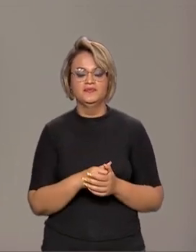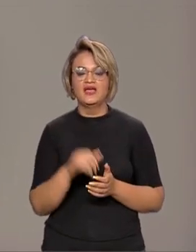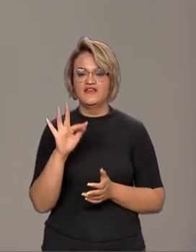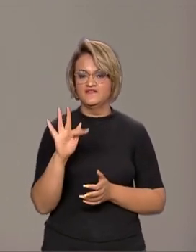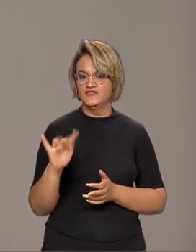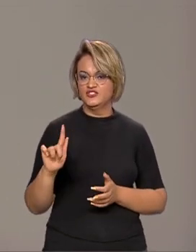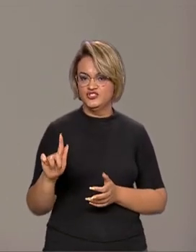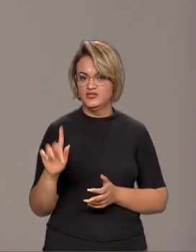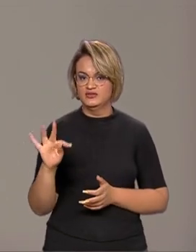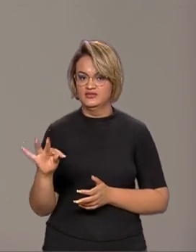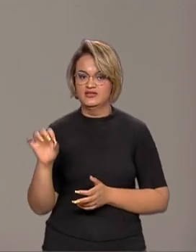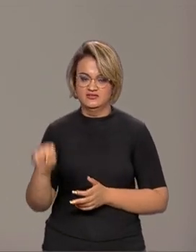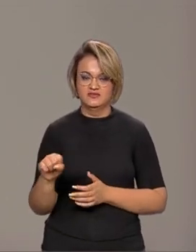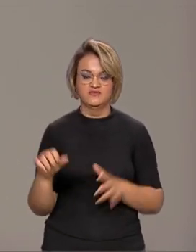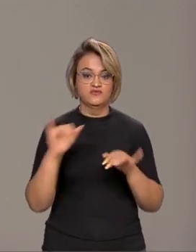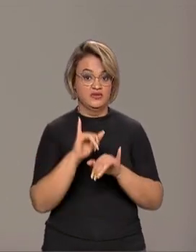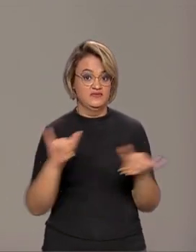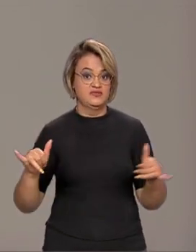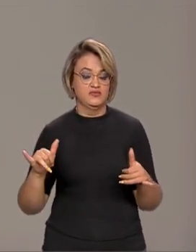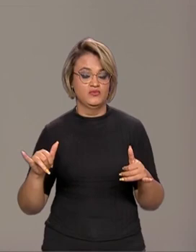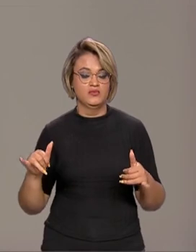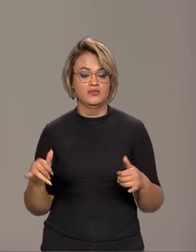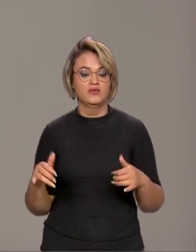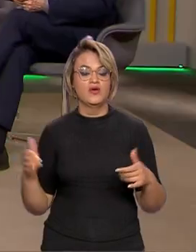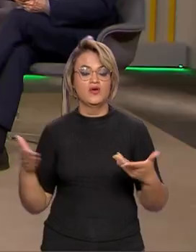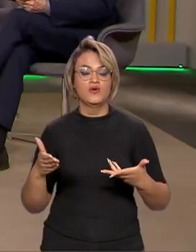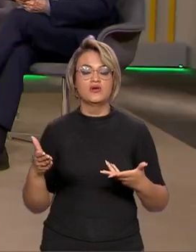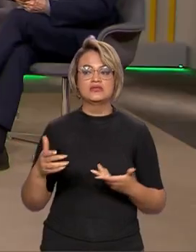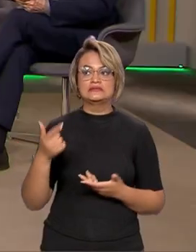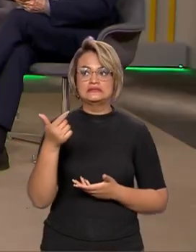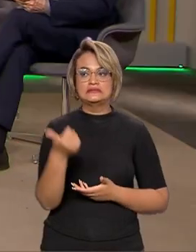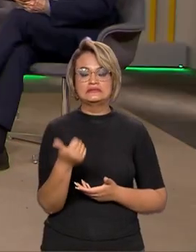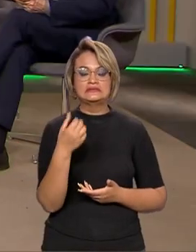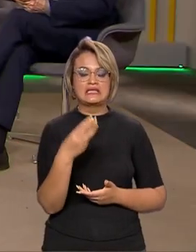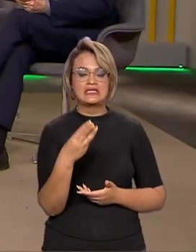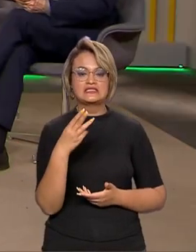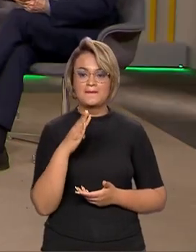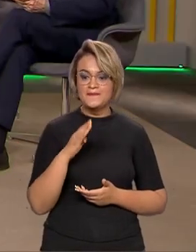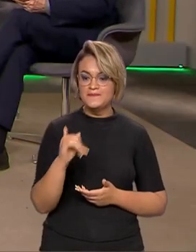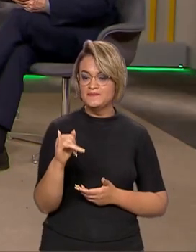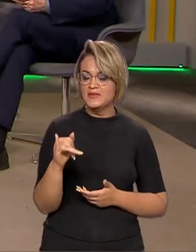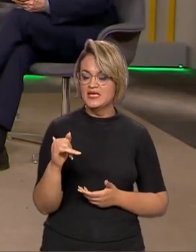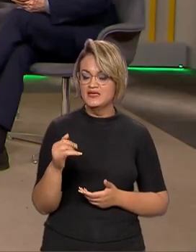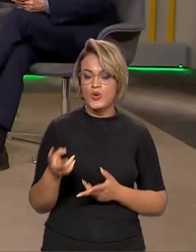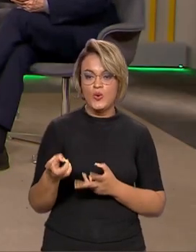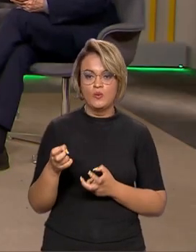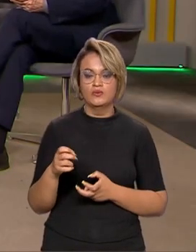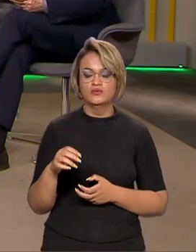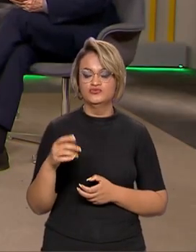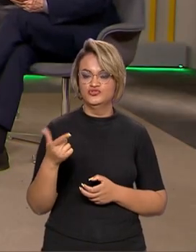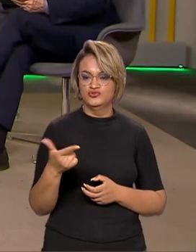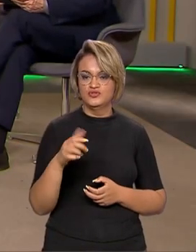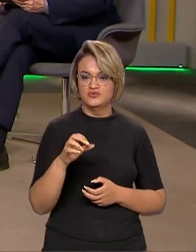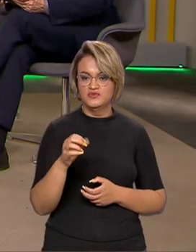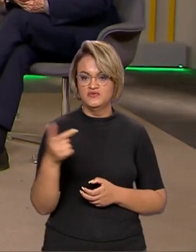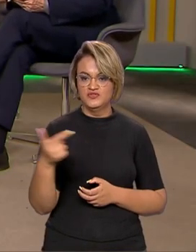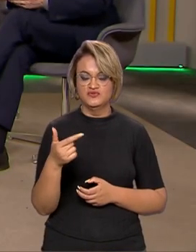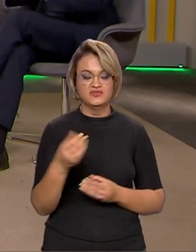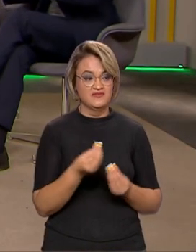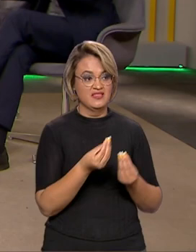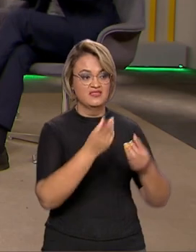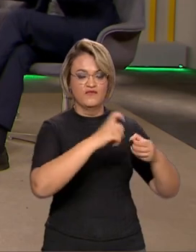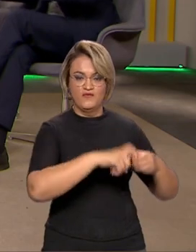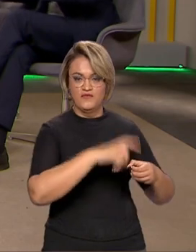FGTS, foi anunciado recentemente, que quase 13 bilhões do lucro de 2022 serão distribuídos aos